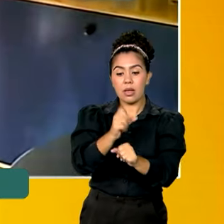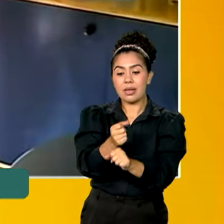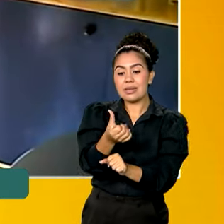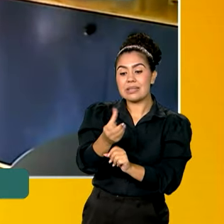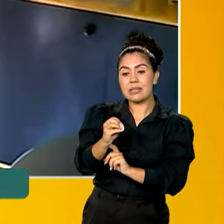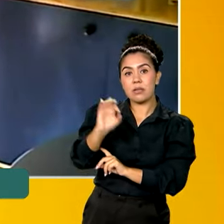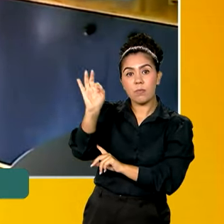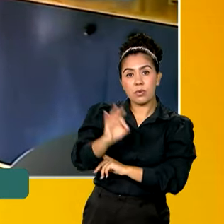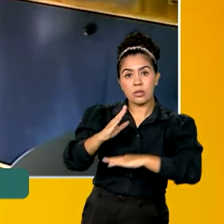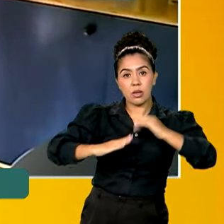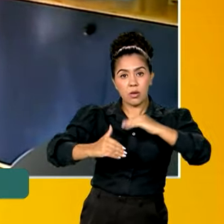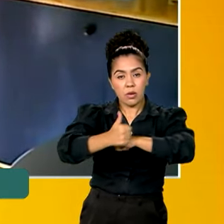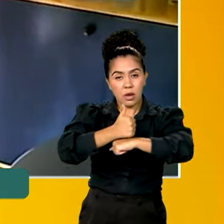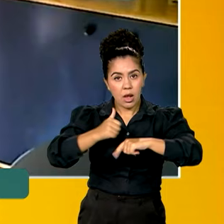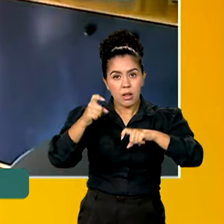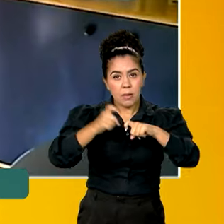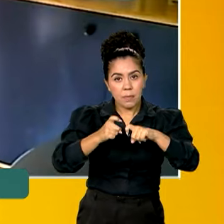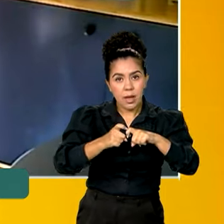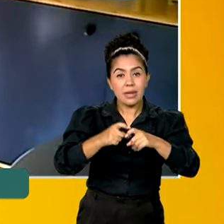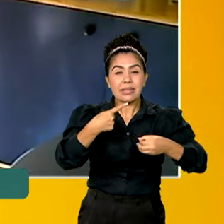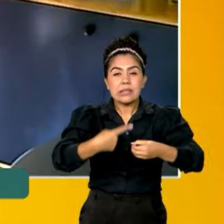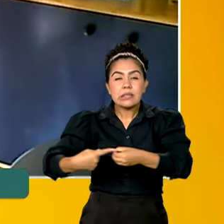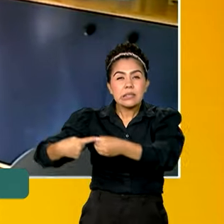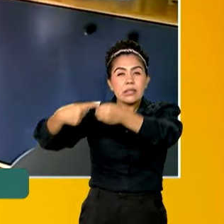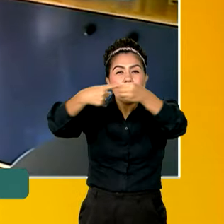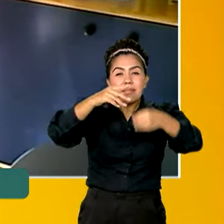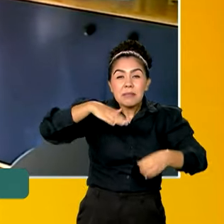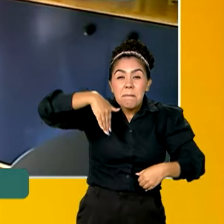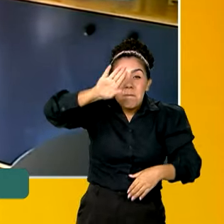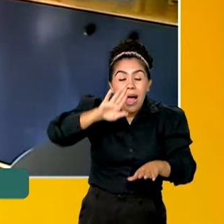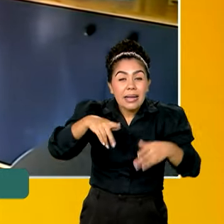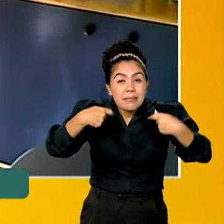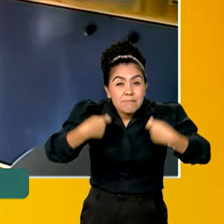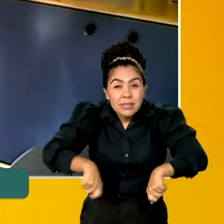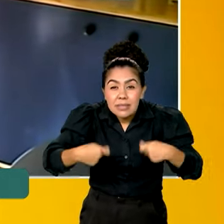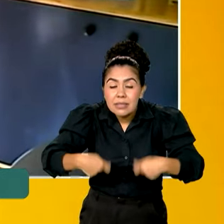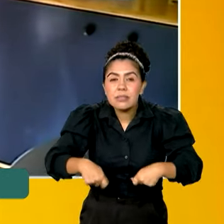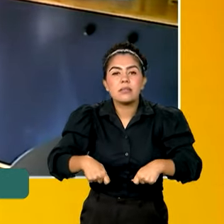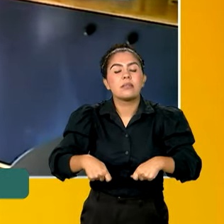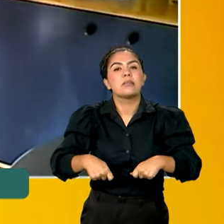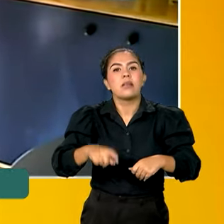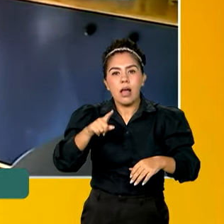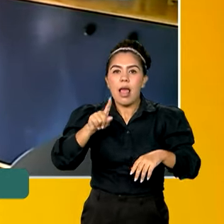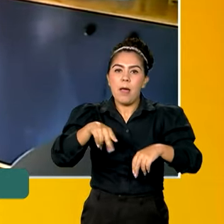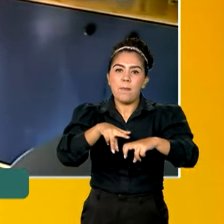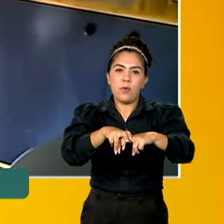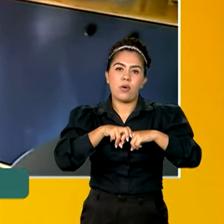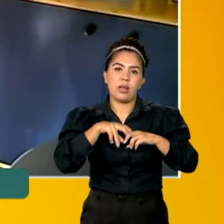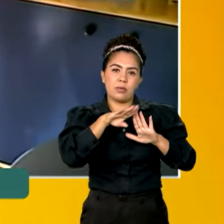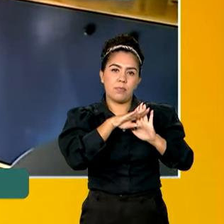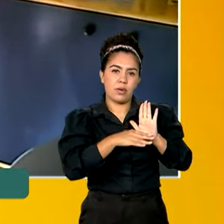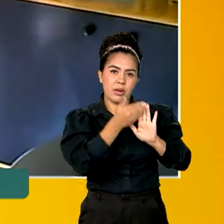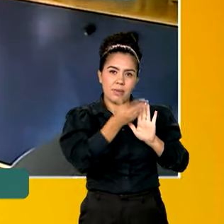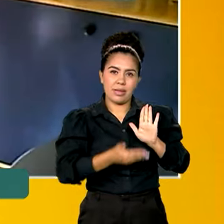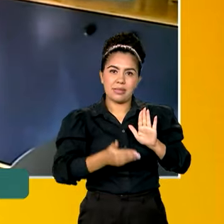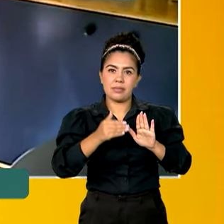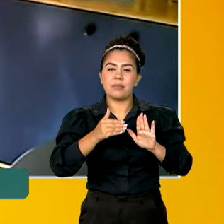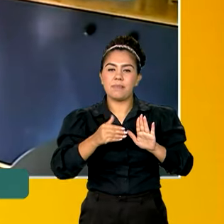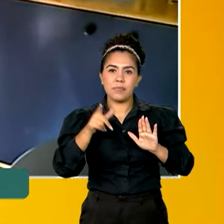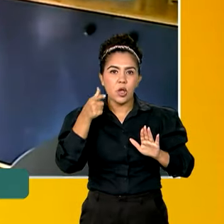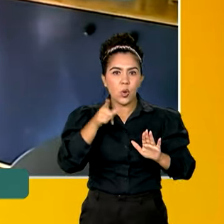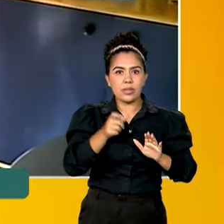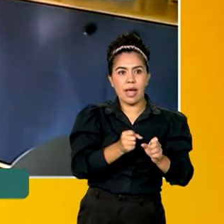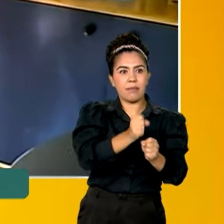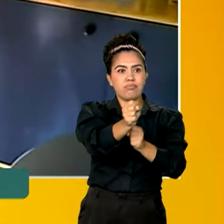dos médicos nas cidades mais vulneráveis do país sejam exatamente profissionais do programa Mais Médicos. Então, isso certamente